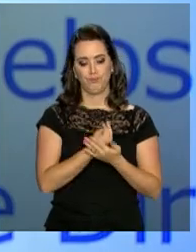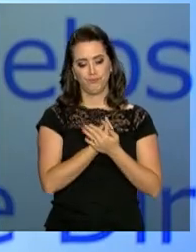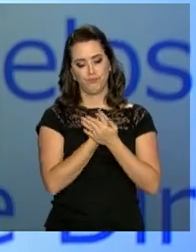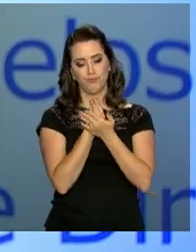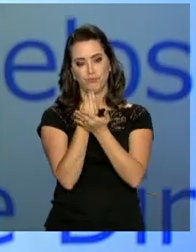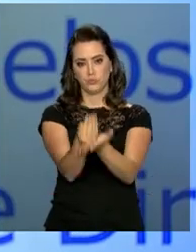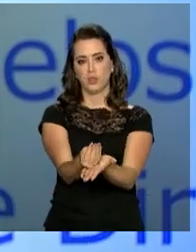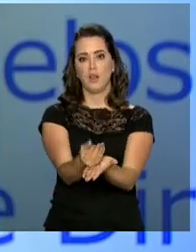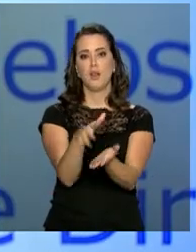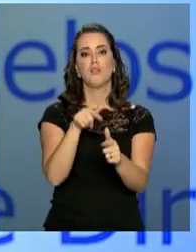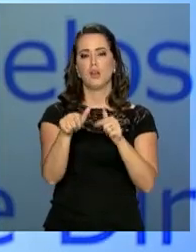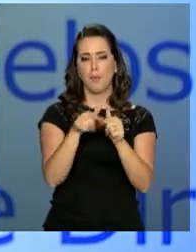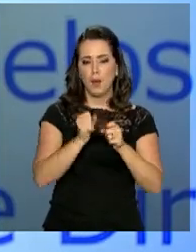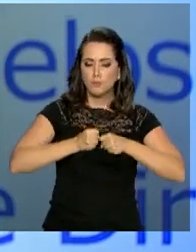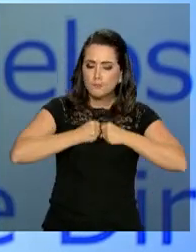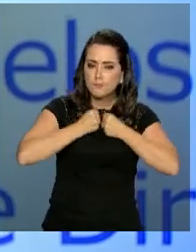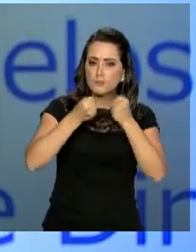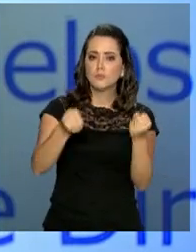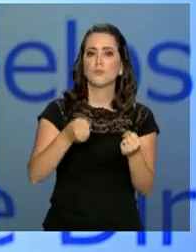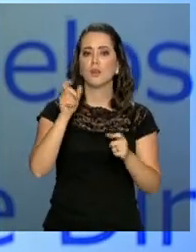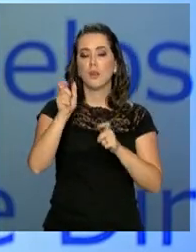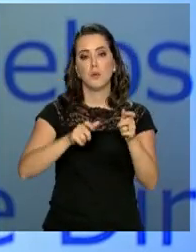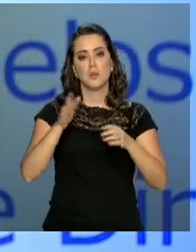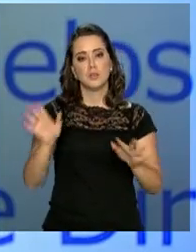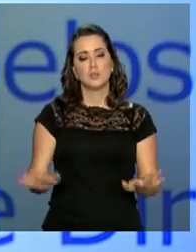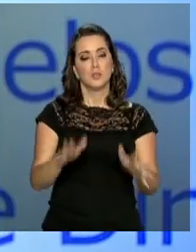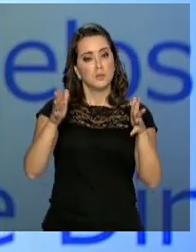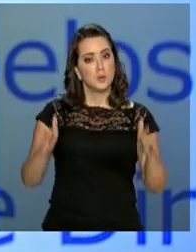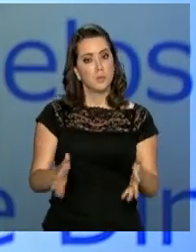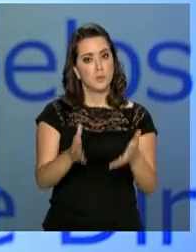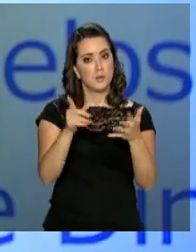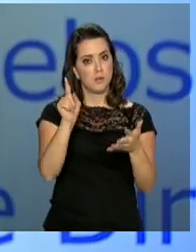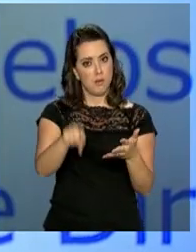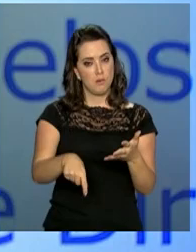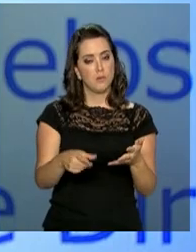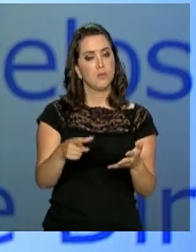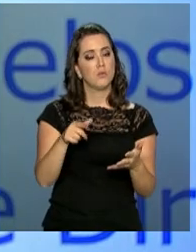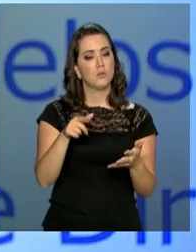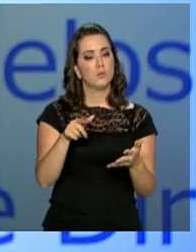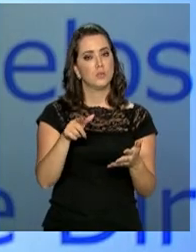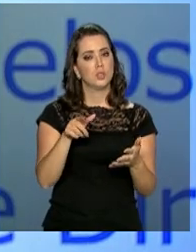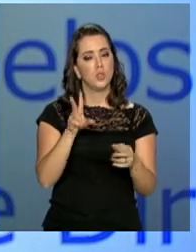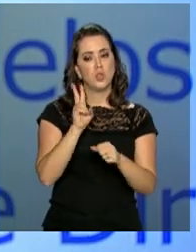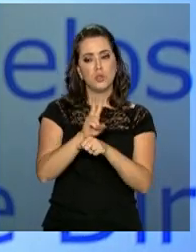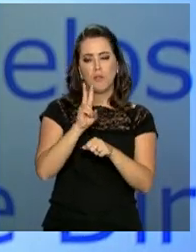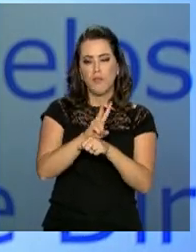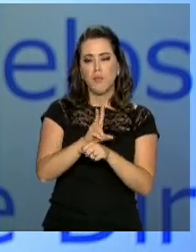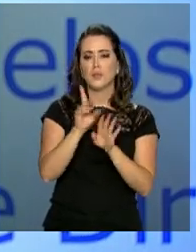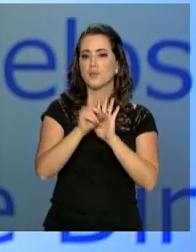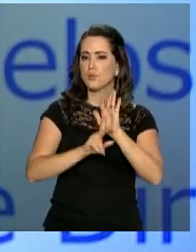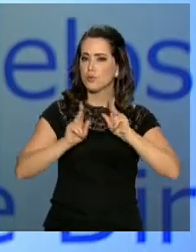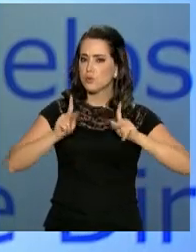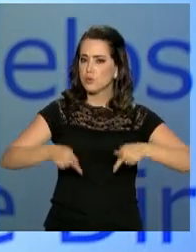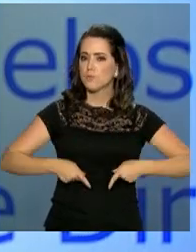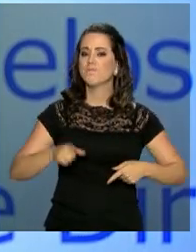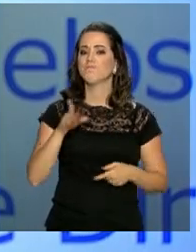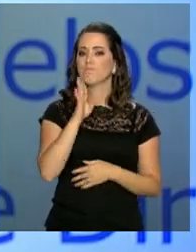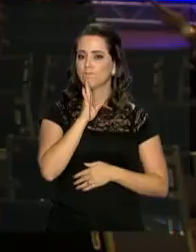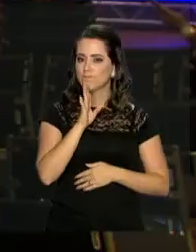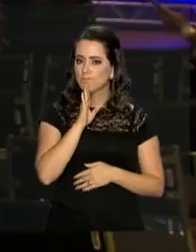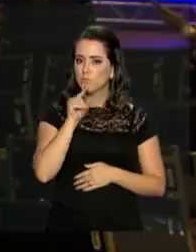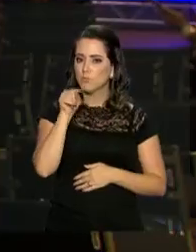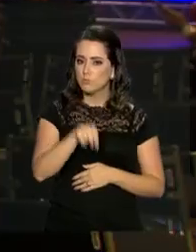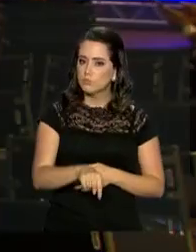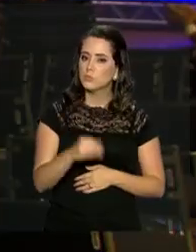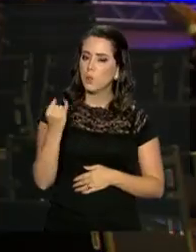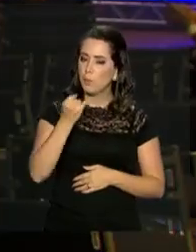que dedicaram suas atividades para a promoção e defesa dos direitos humanos sejam reconhecidos.